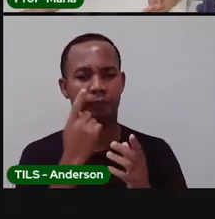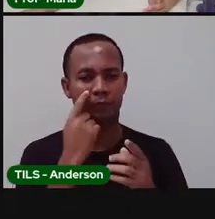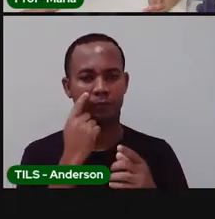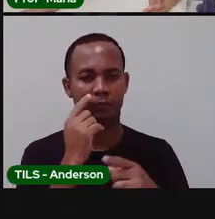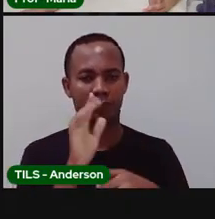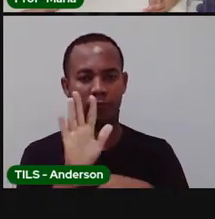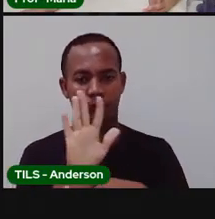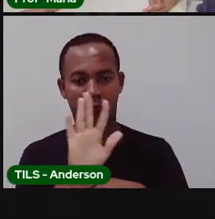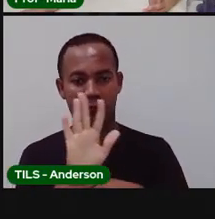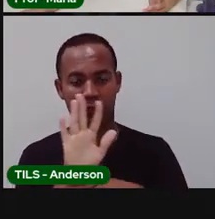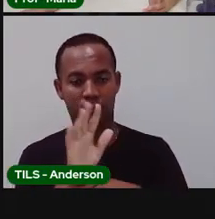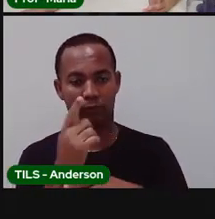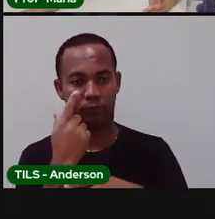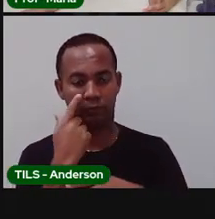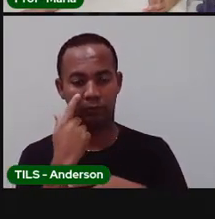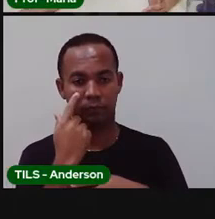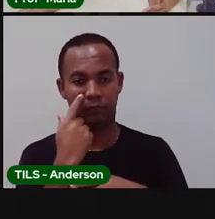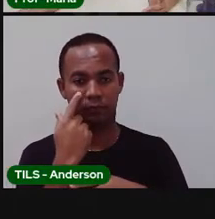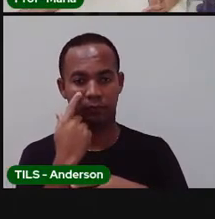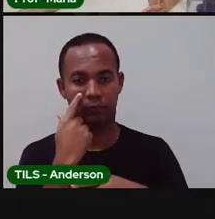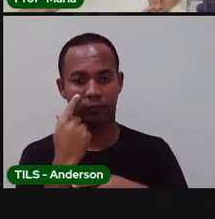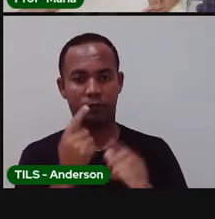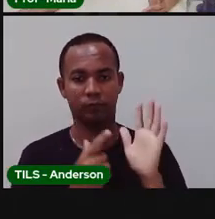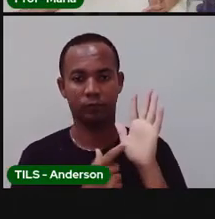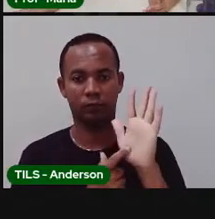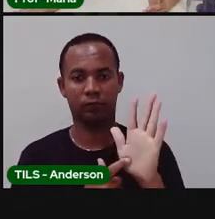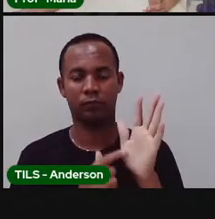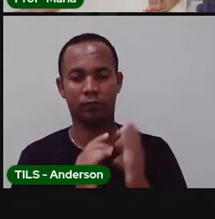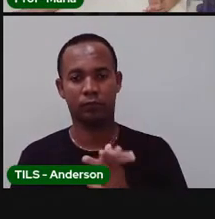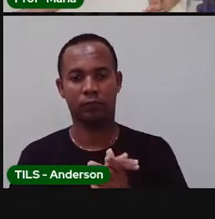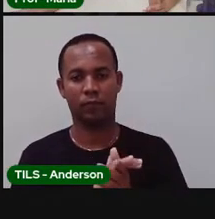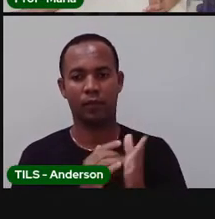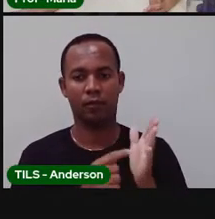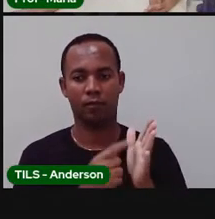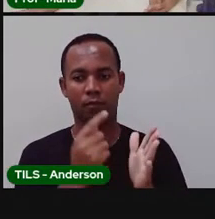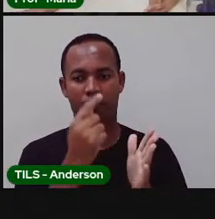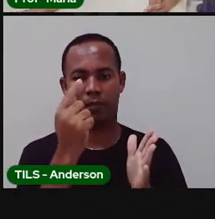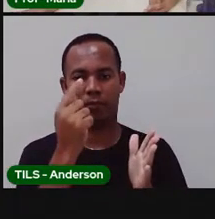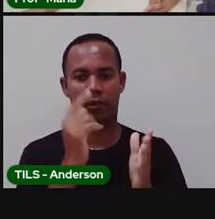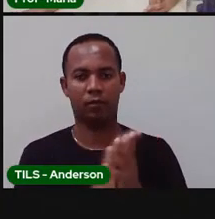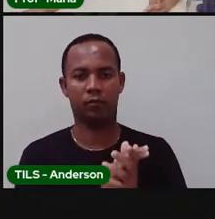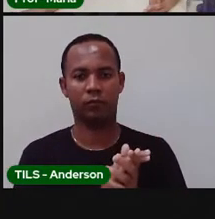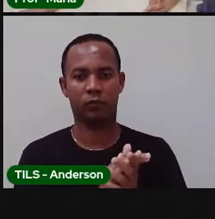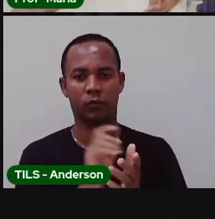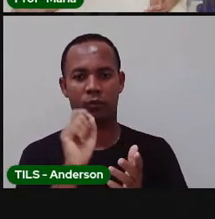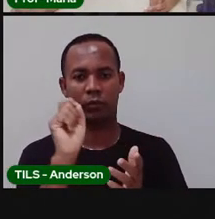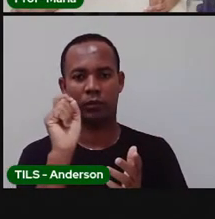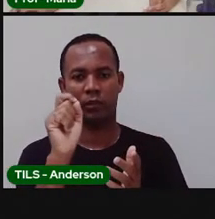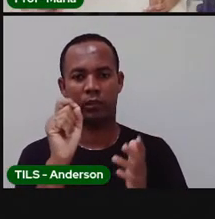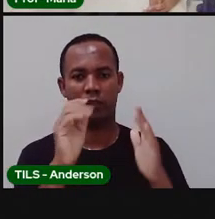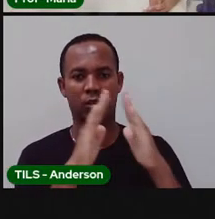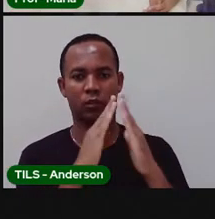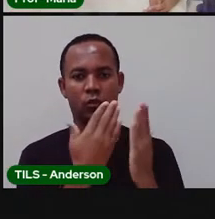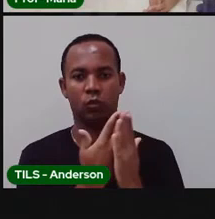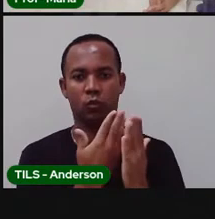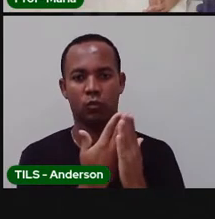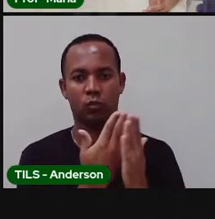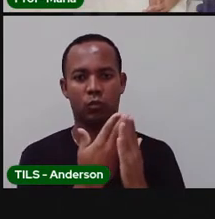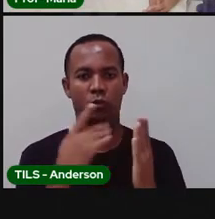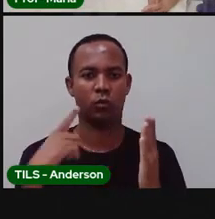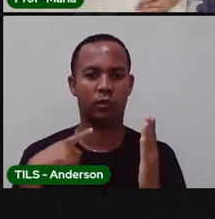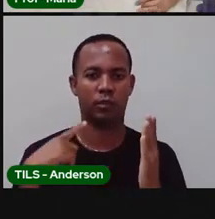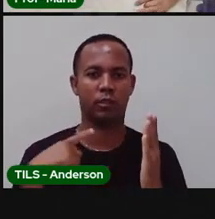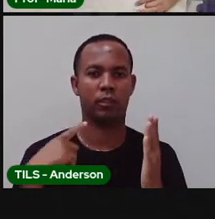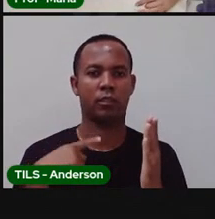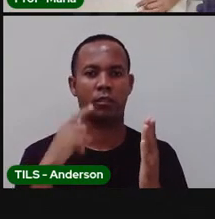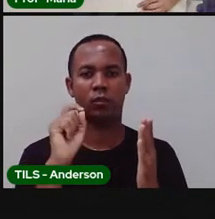alguns questionamentos para vocês. Bom, aqui nesse primeiro slide, que é a capa, na verdade, da nossa aula, tem o que aí?